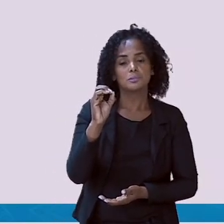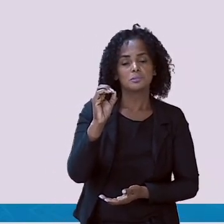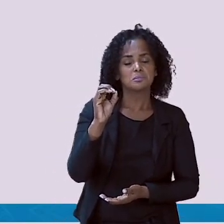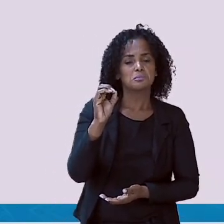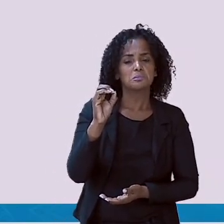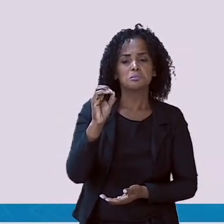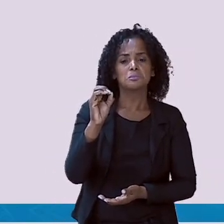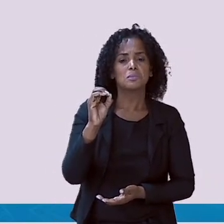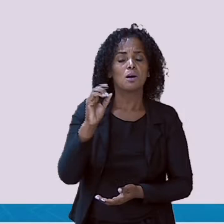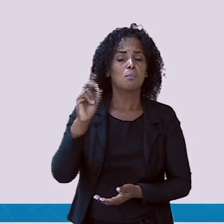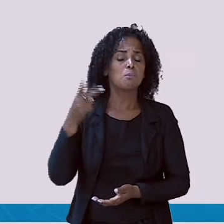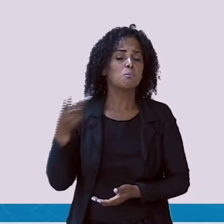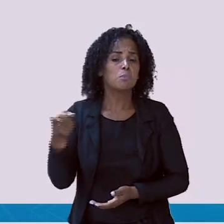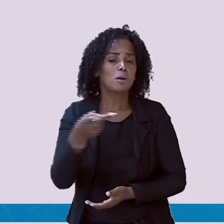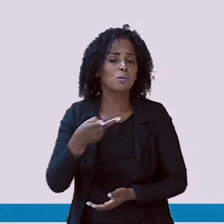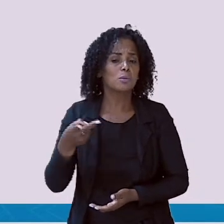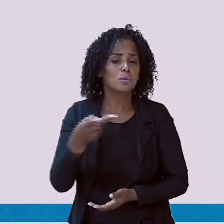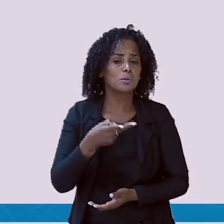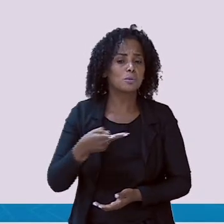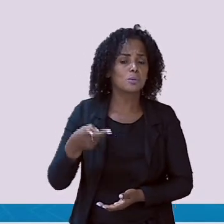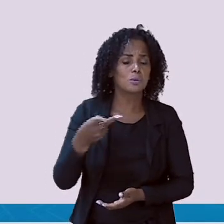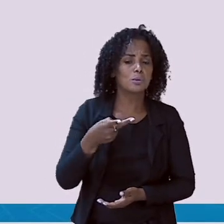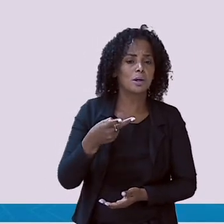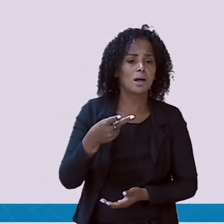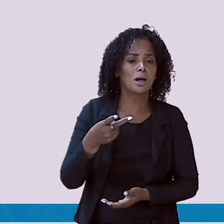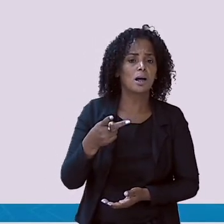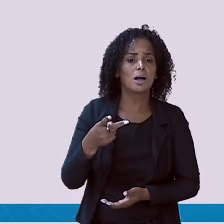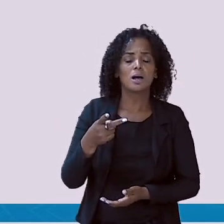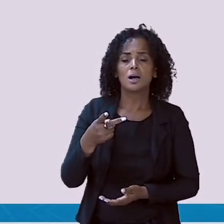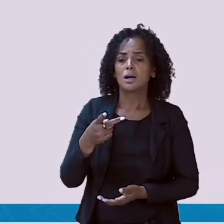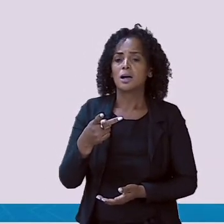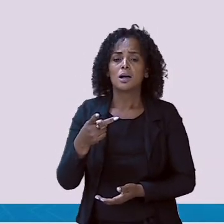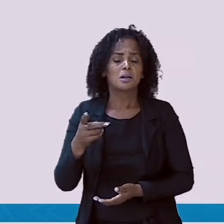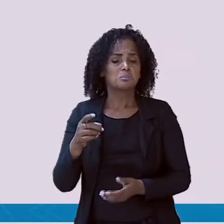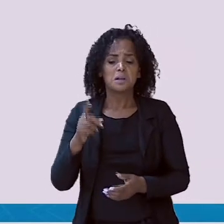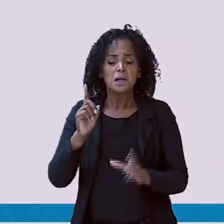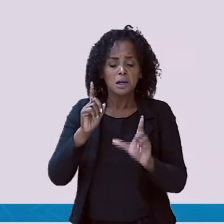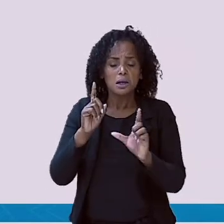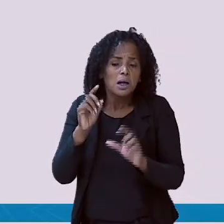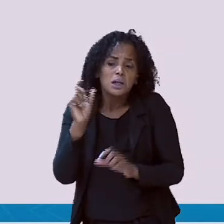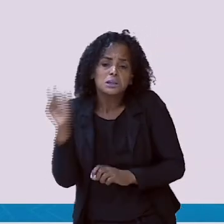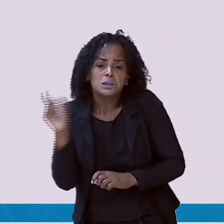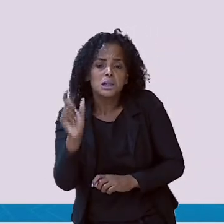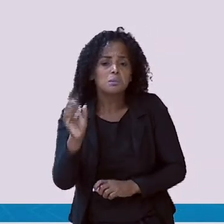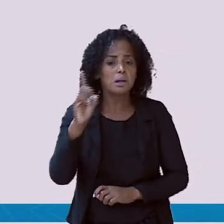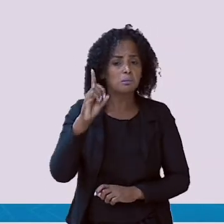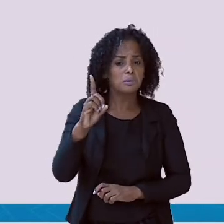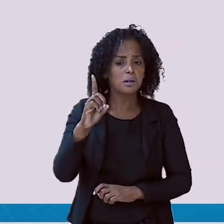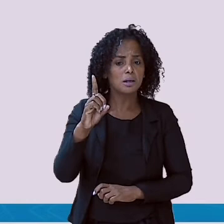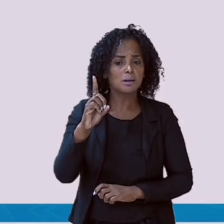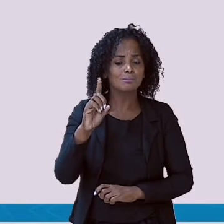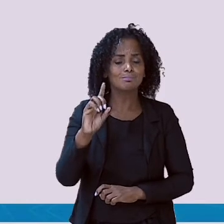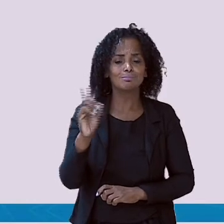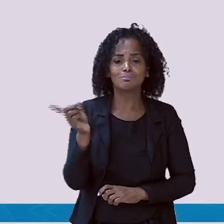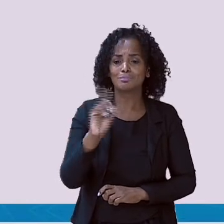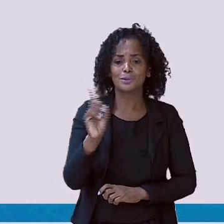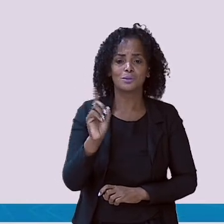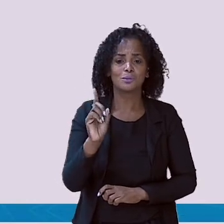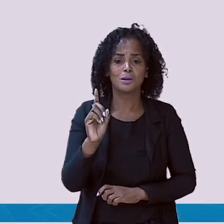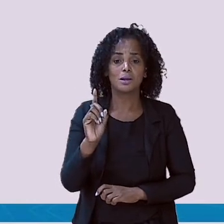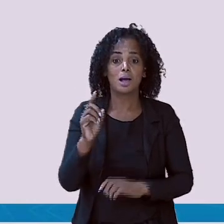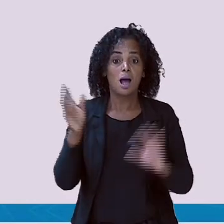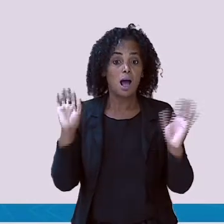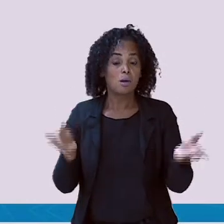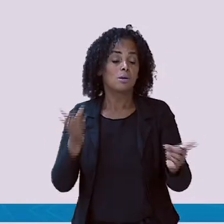quero. A sílaba Dê, também não é essa que eu quero. Mas eu encontrei. A